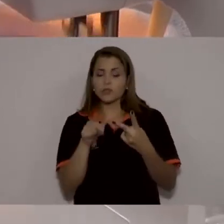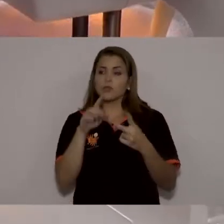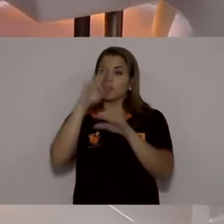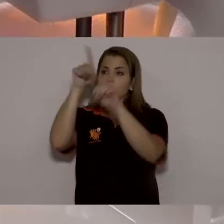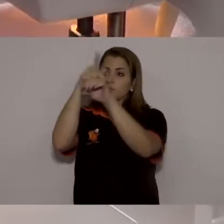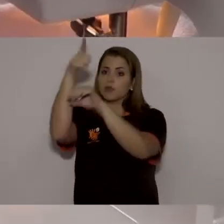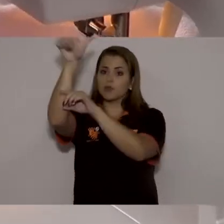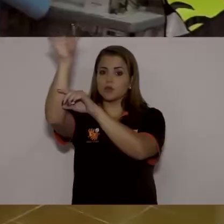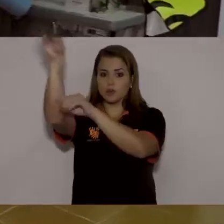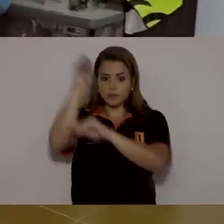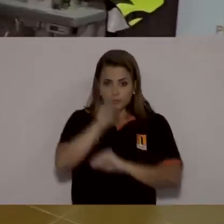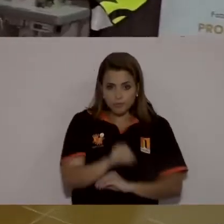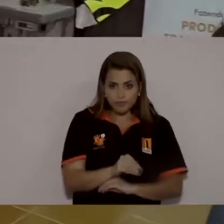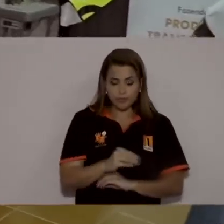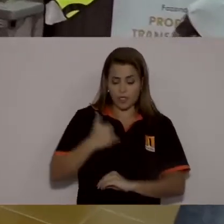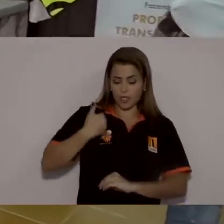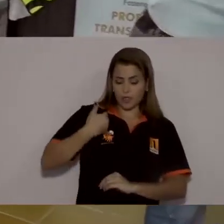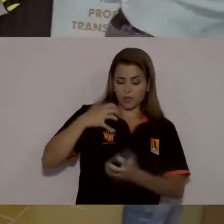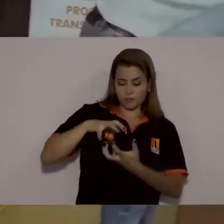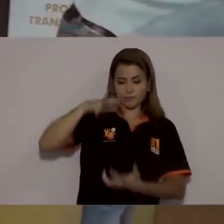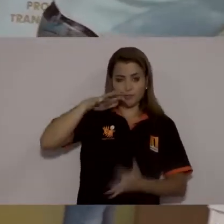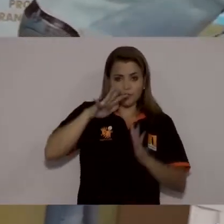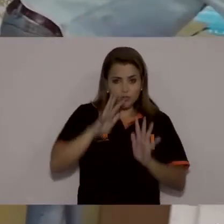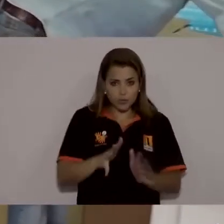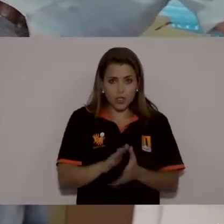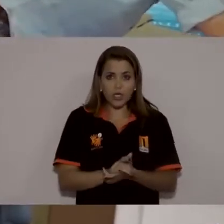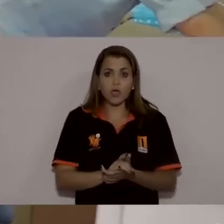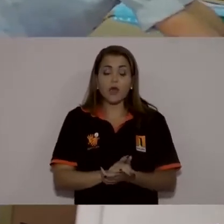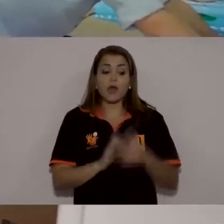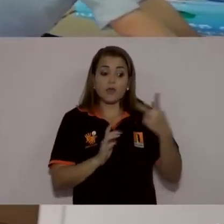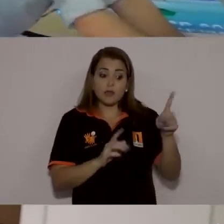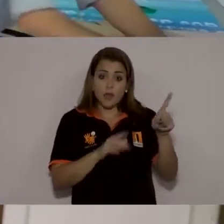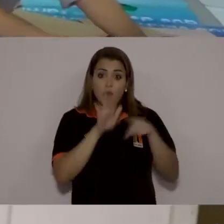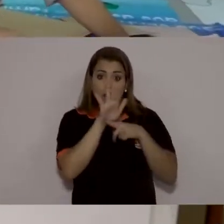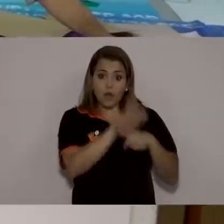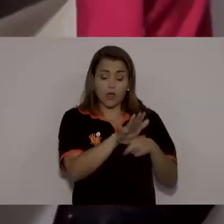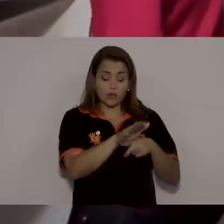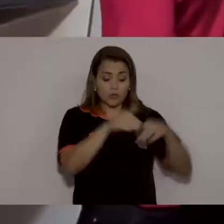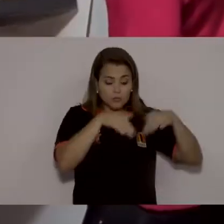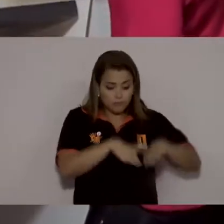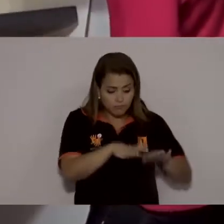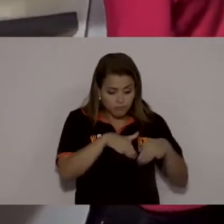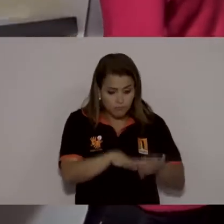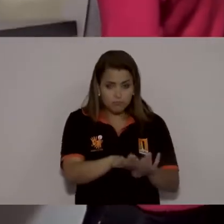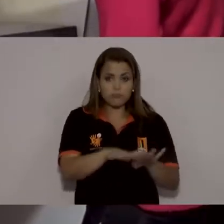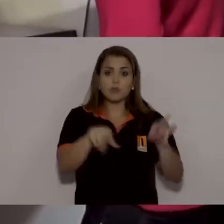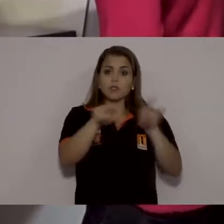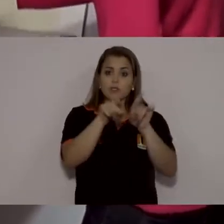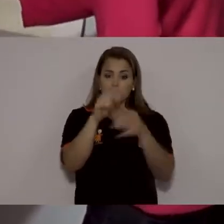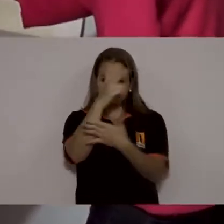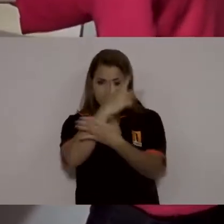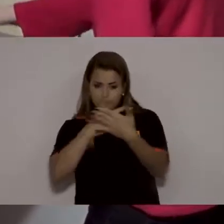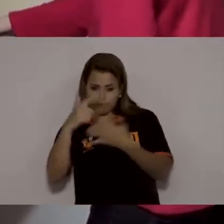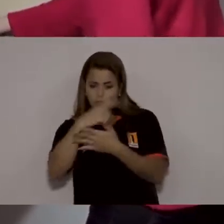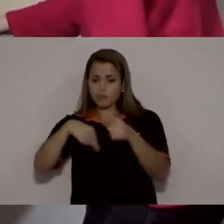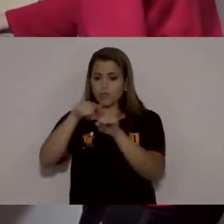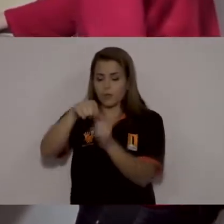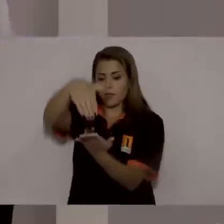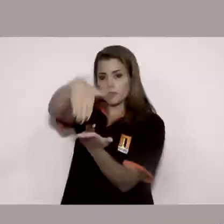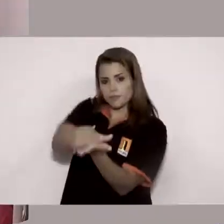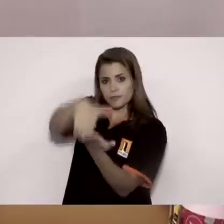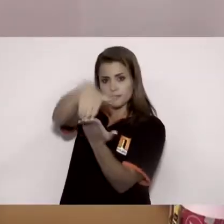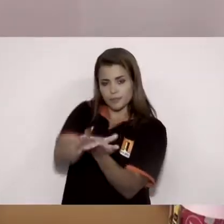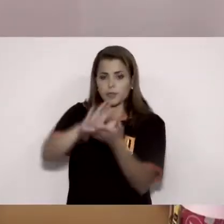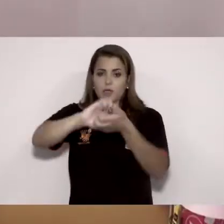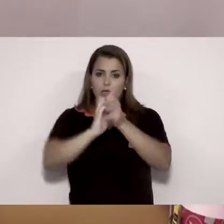imigrantes, refugiados, terceira idade, entre outros, em oficinas de costura, serigrafia, estamparia e artesanato.